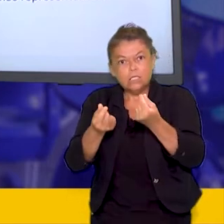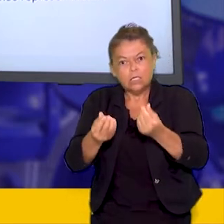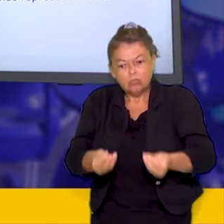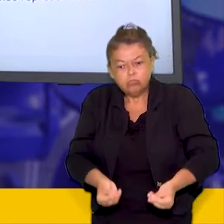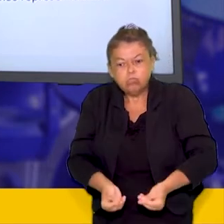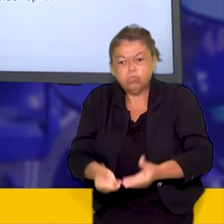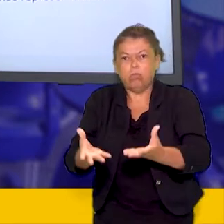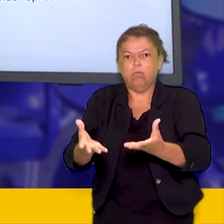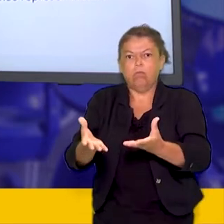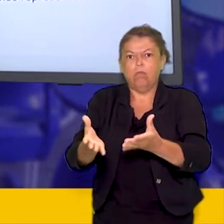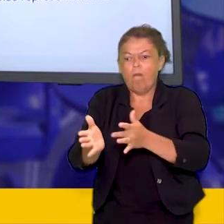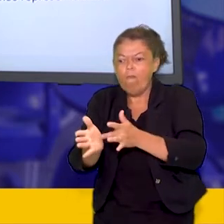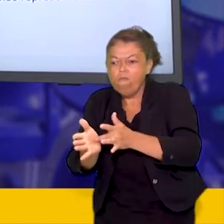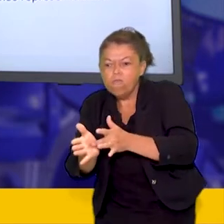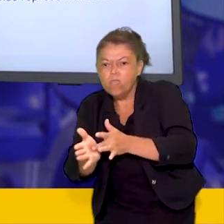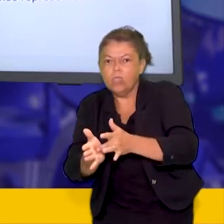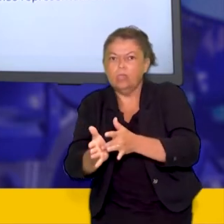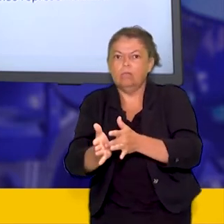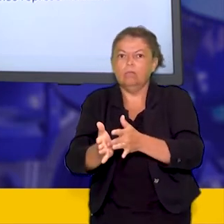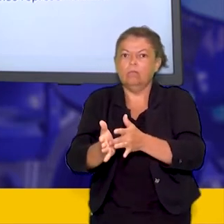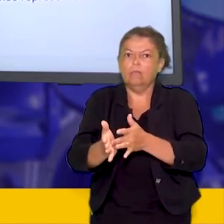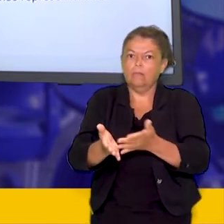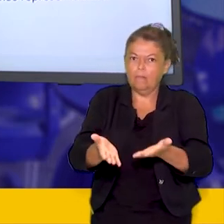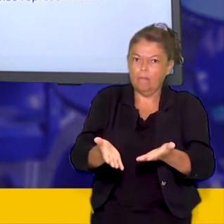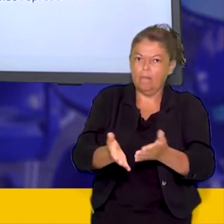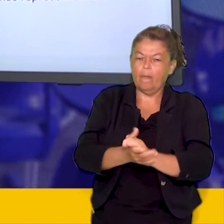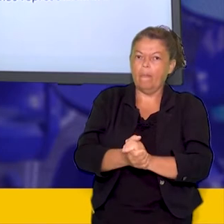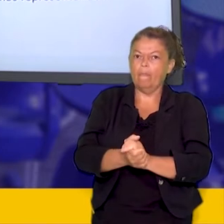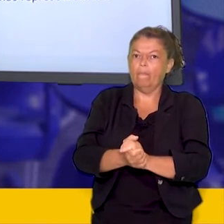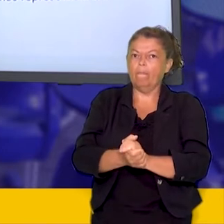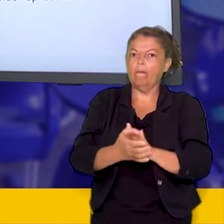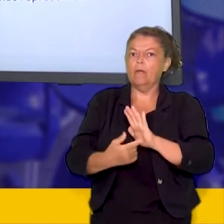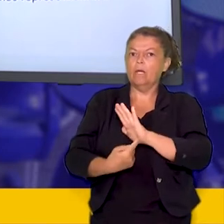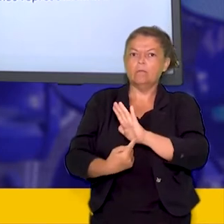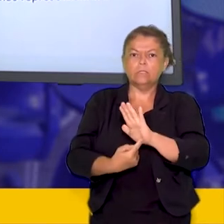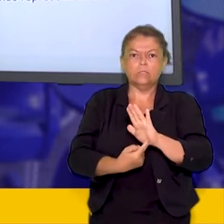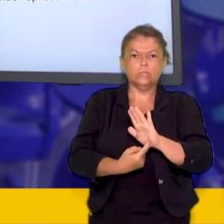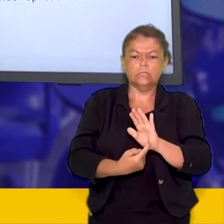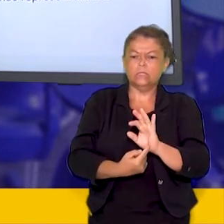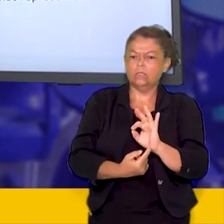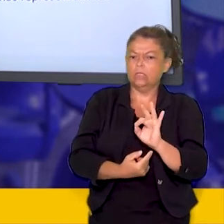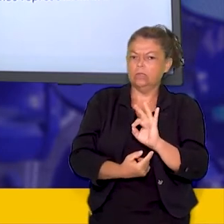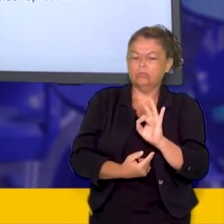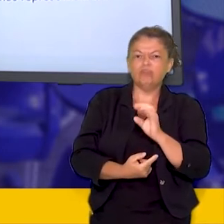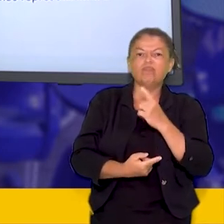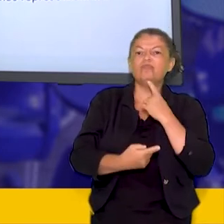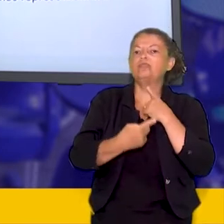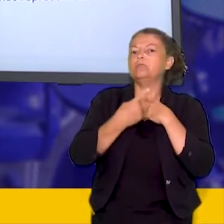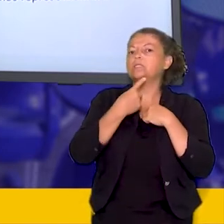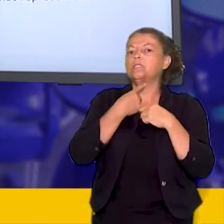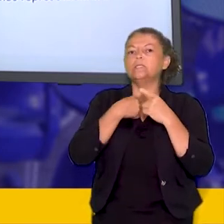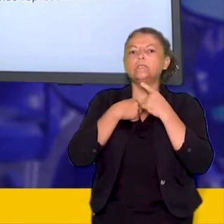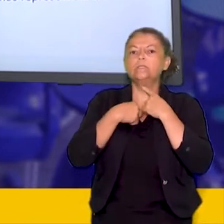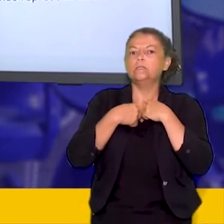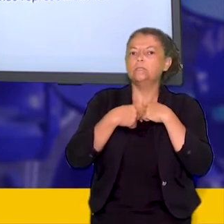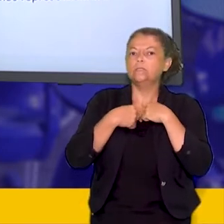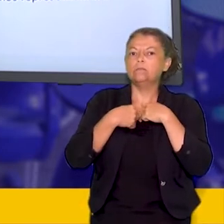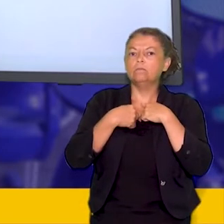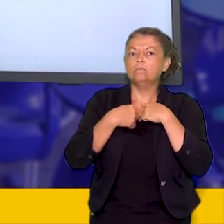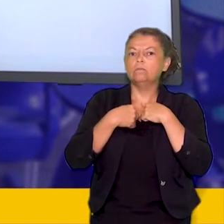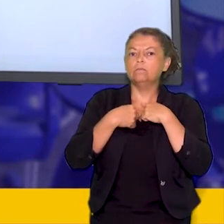legitimidade ao pleito, não representando a vontade do eleitor.